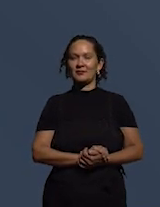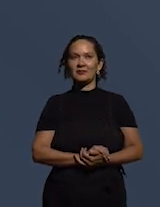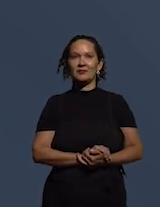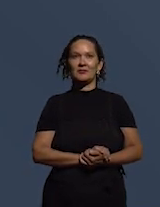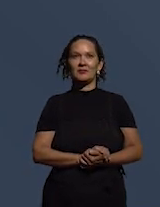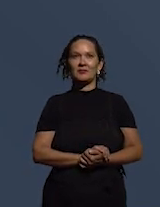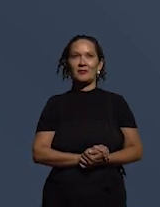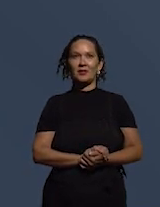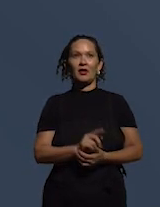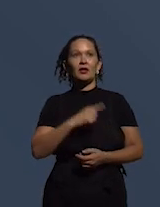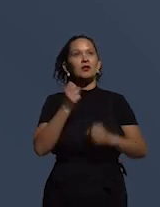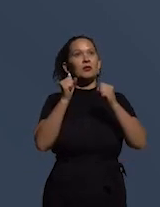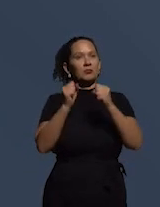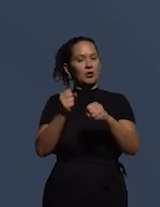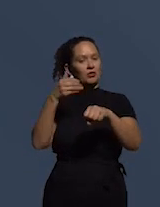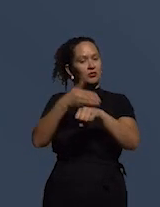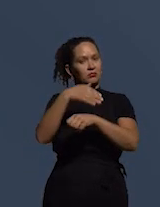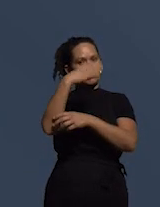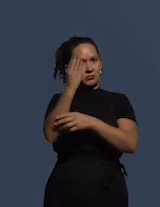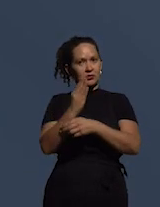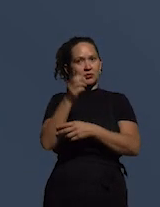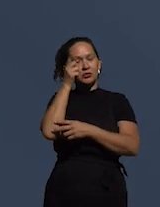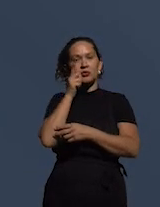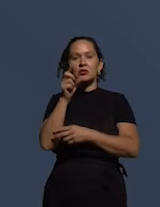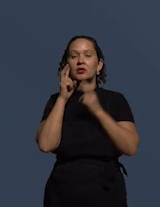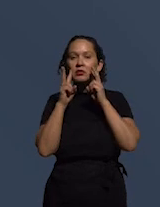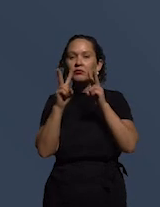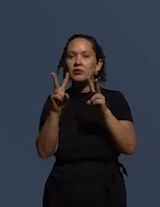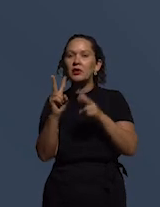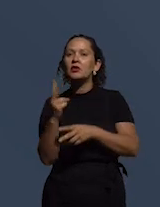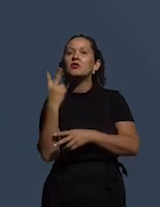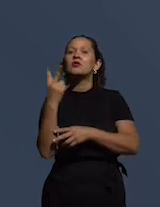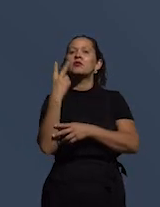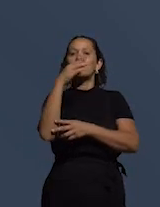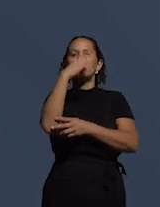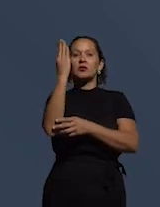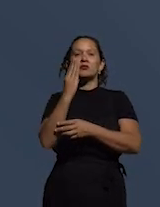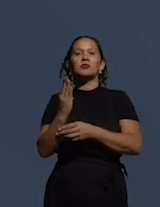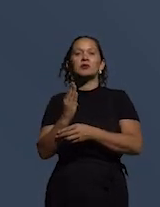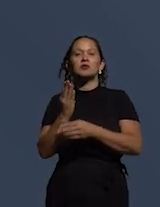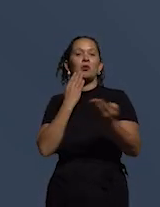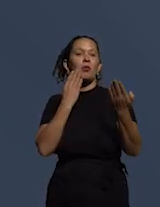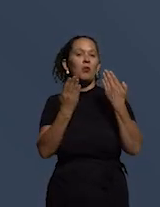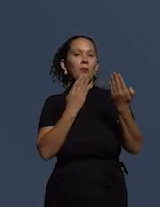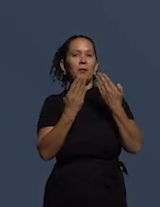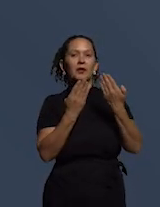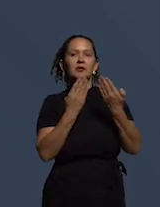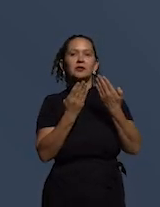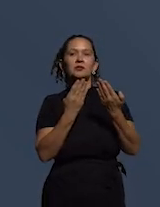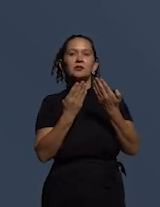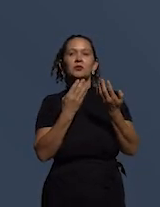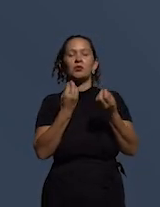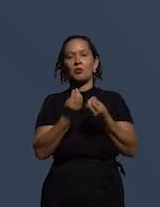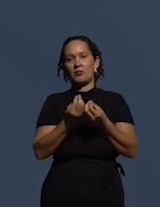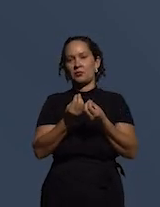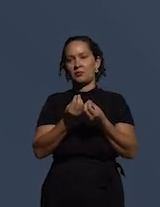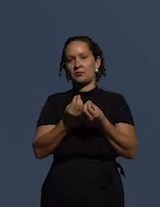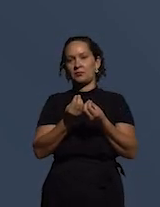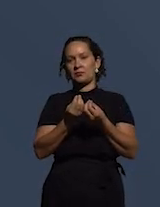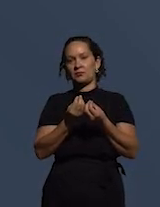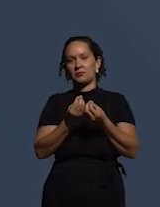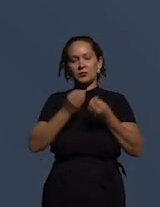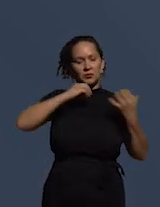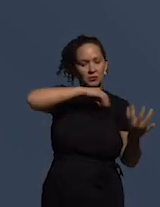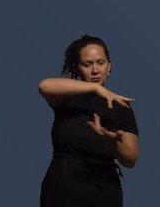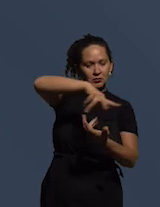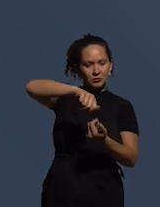a gente pode entrar no Brasil e a gente consegue ver os valores para o Brasil em comparação com a média mundial